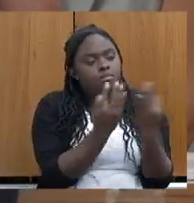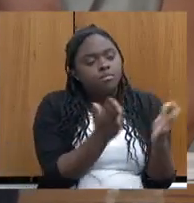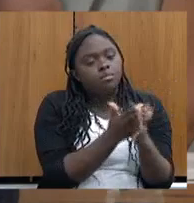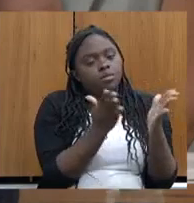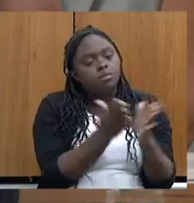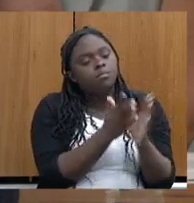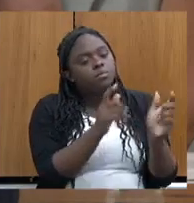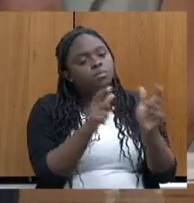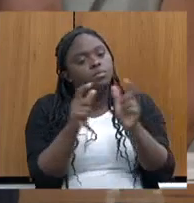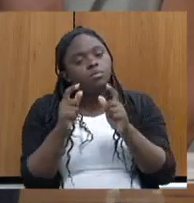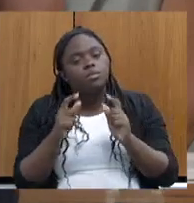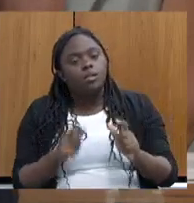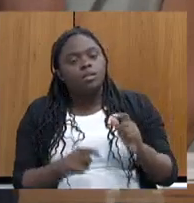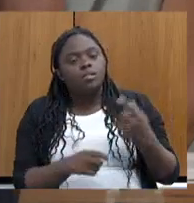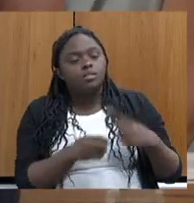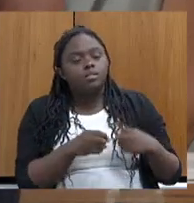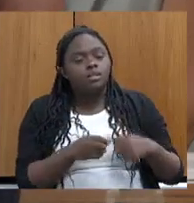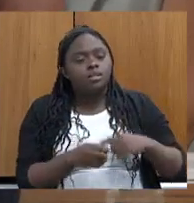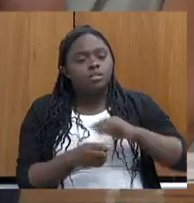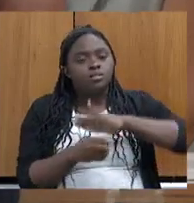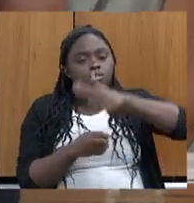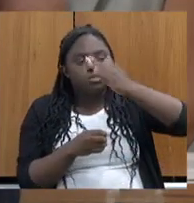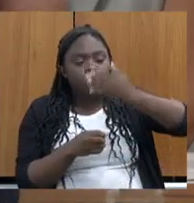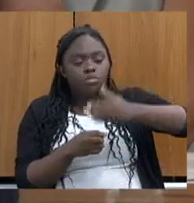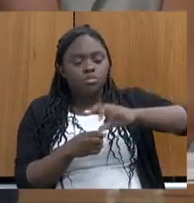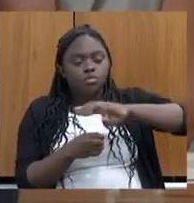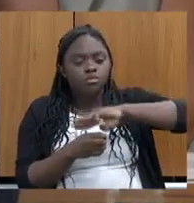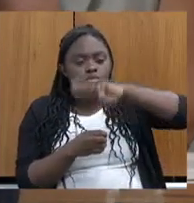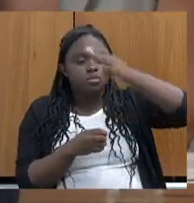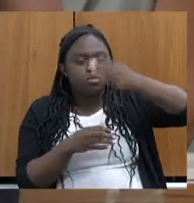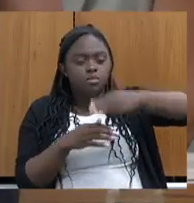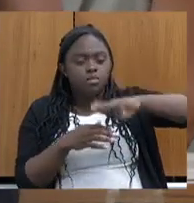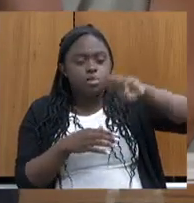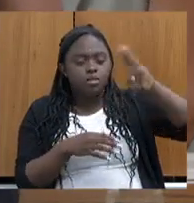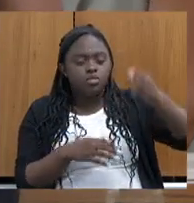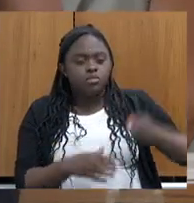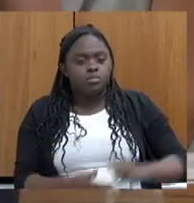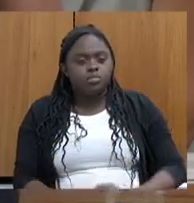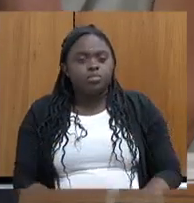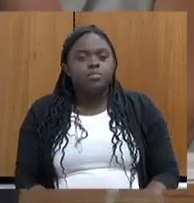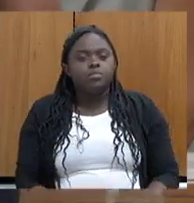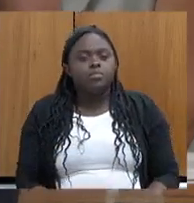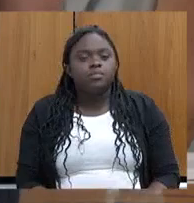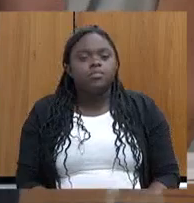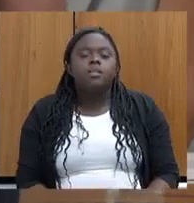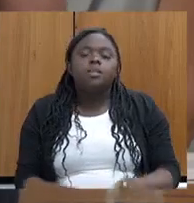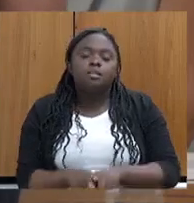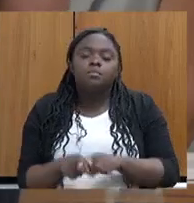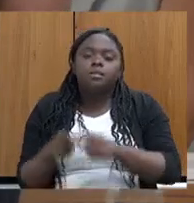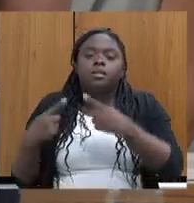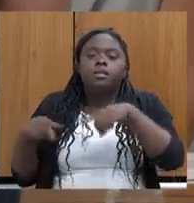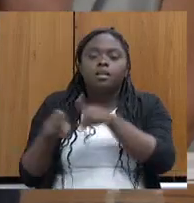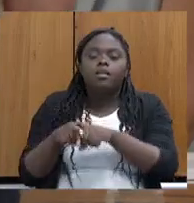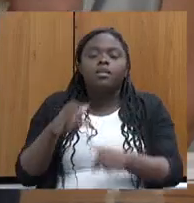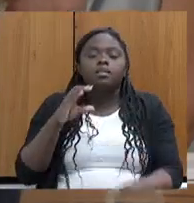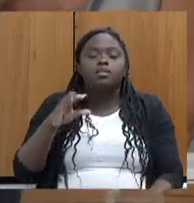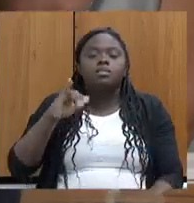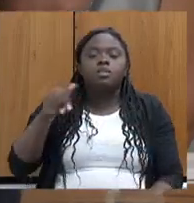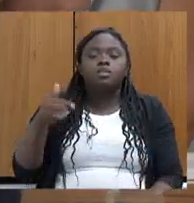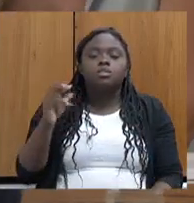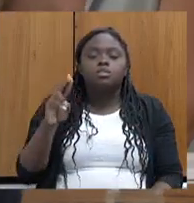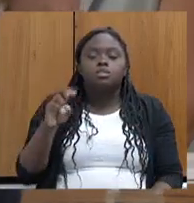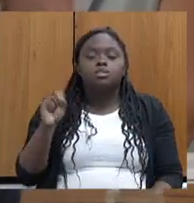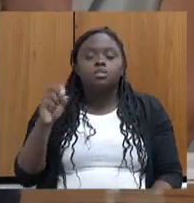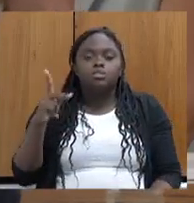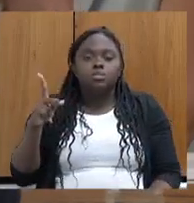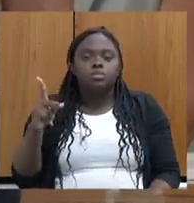comunidades quilombolas de Brumadinho. Eu gostaria também de falar de uma parceria com a Sejusp, que foi muito grata na Jazon.